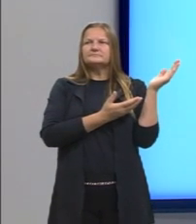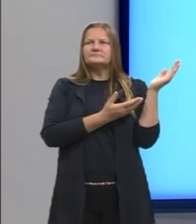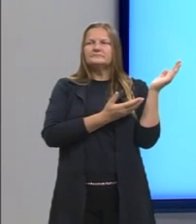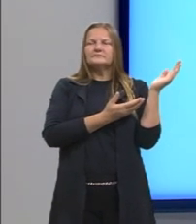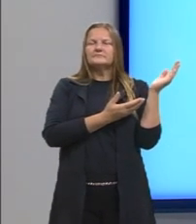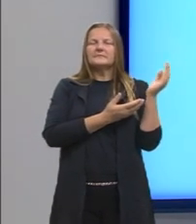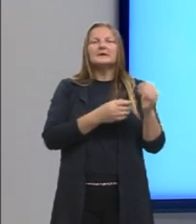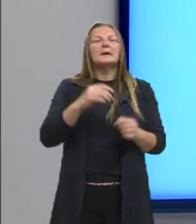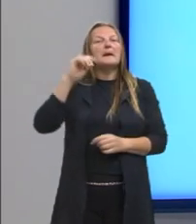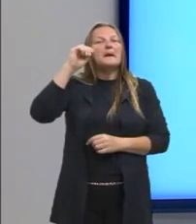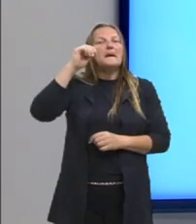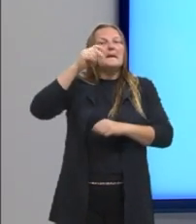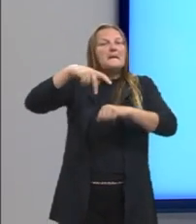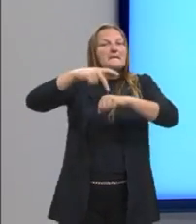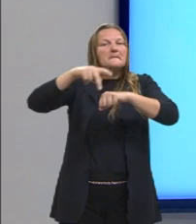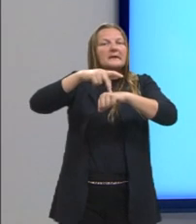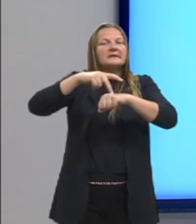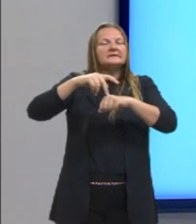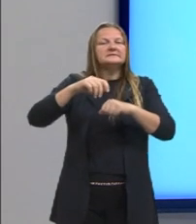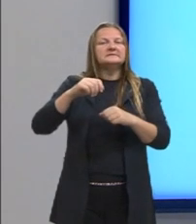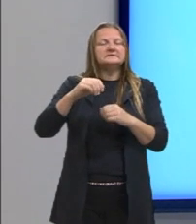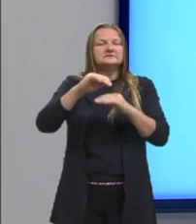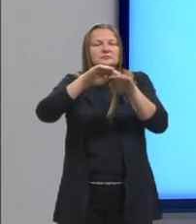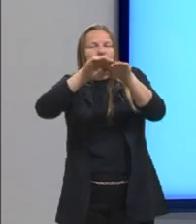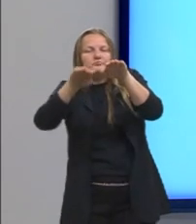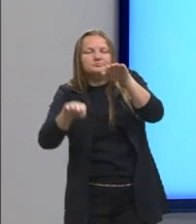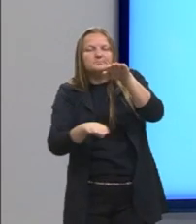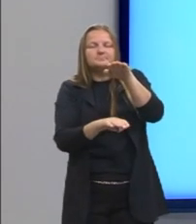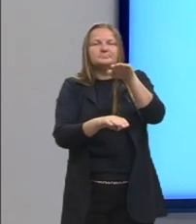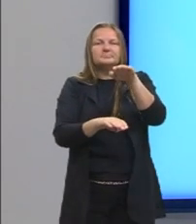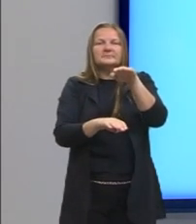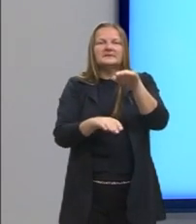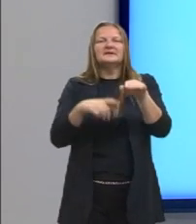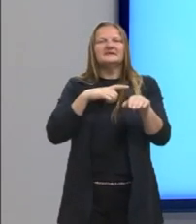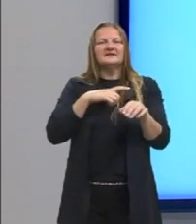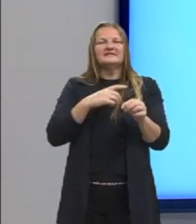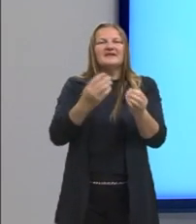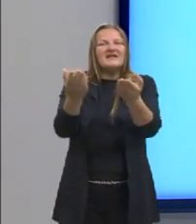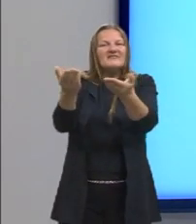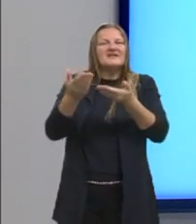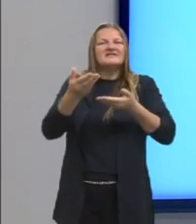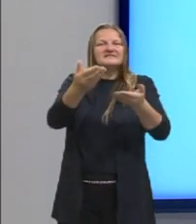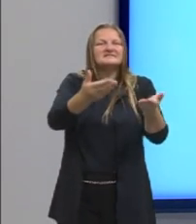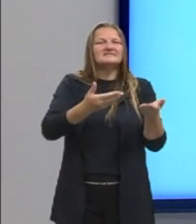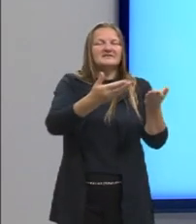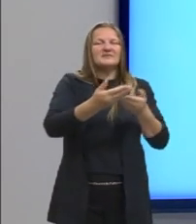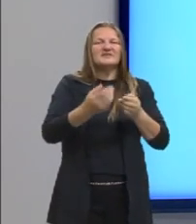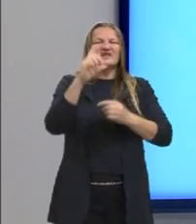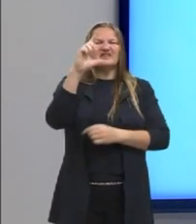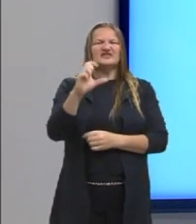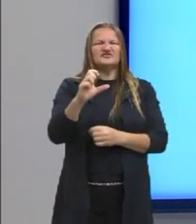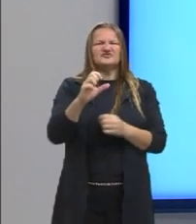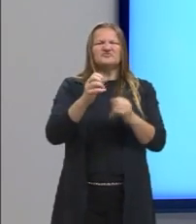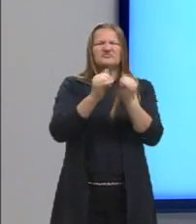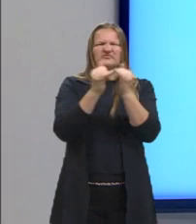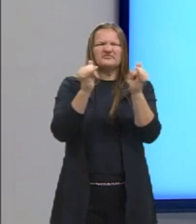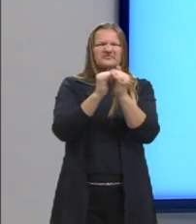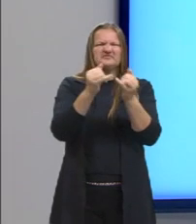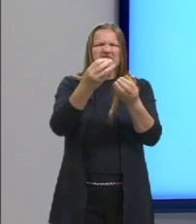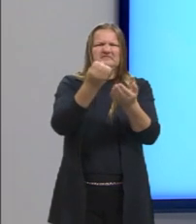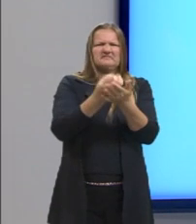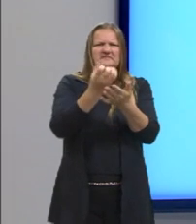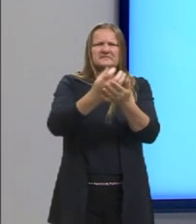subdesenvolvidos e países desenvolvidos têm essa condição do seu